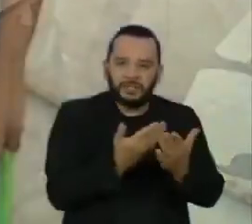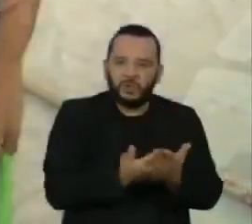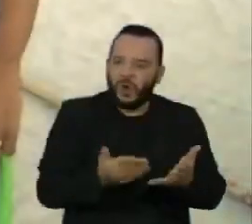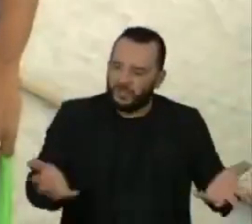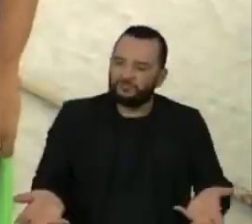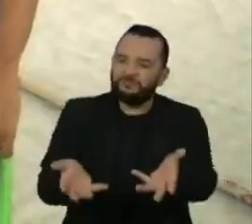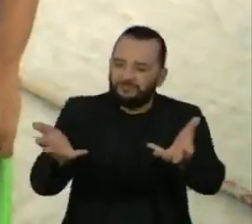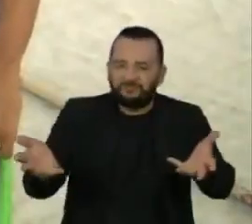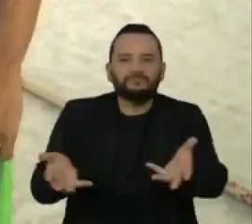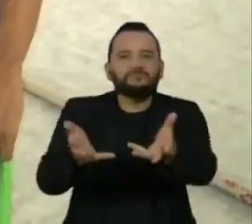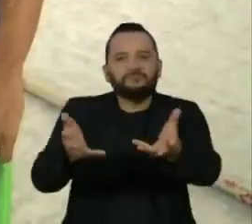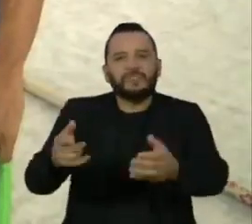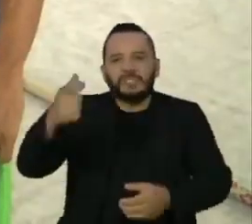críticos e conscientes.